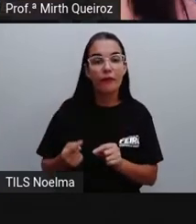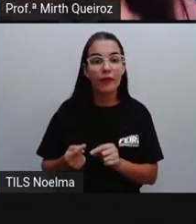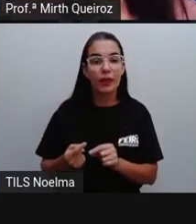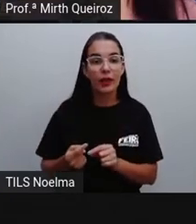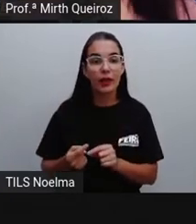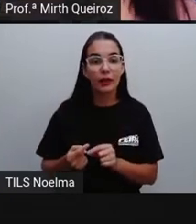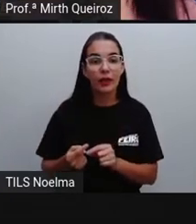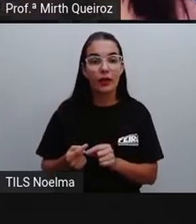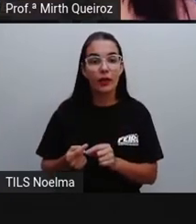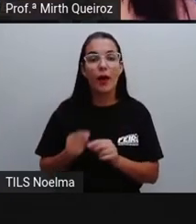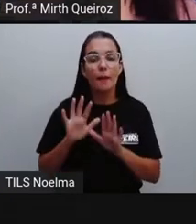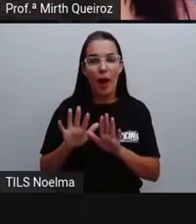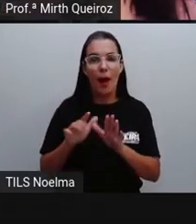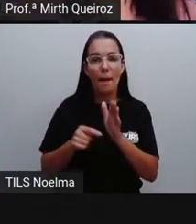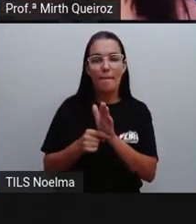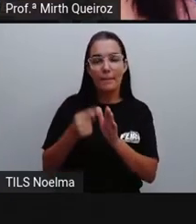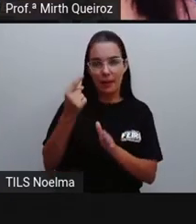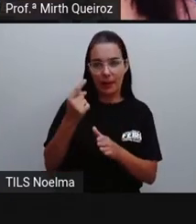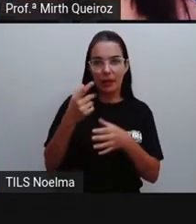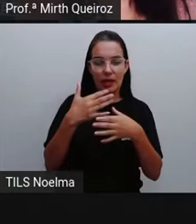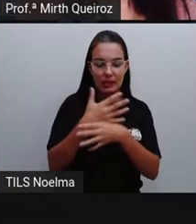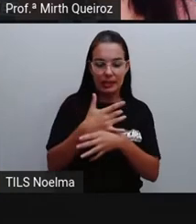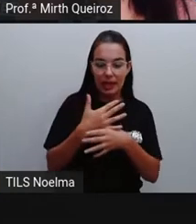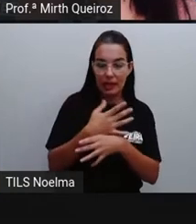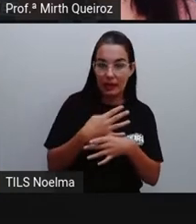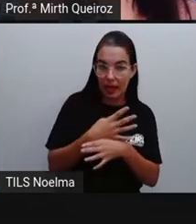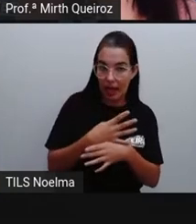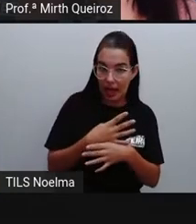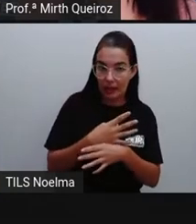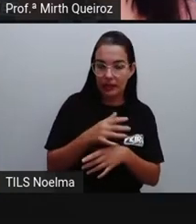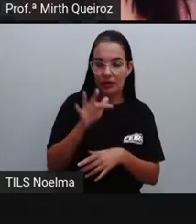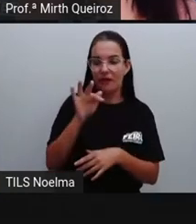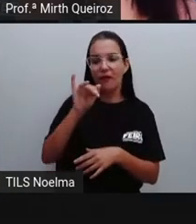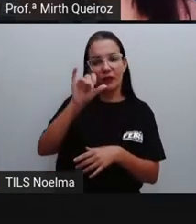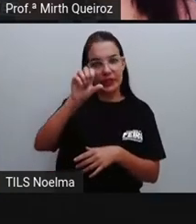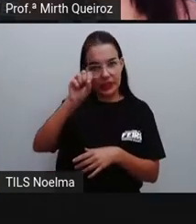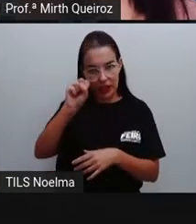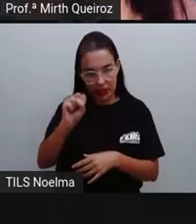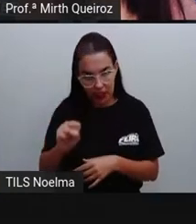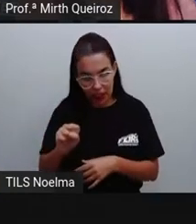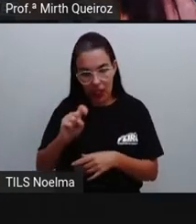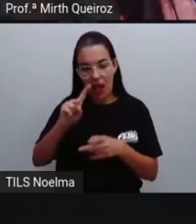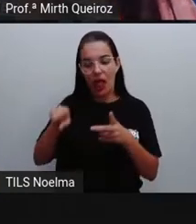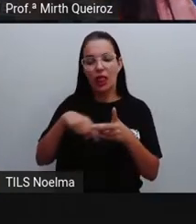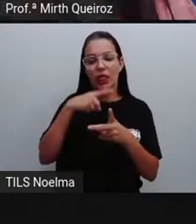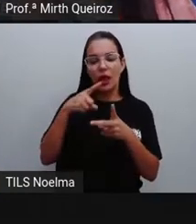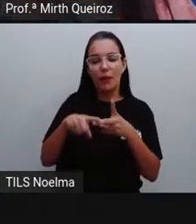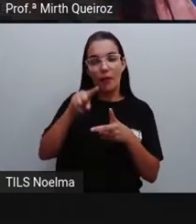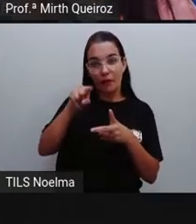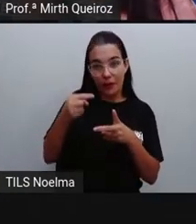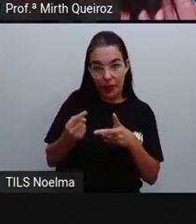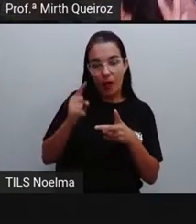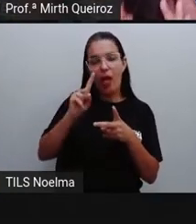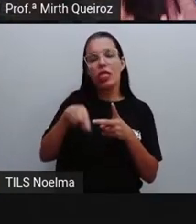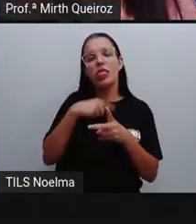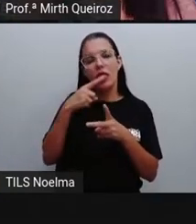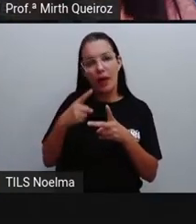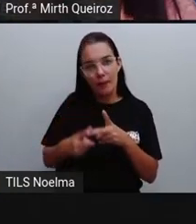A gente coloca primeiro o nome da cidade, perdão. Coloca Feira de Santana, vírgula,